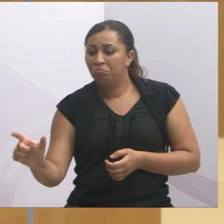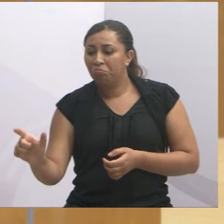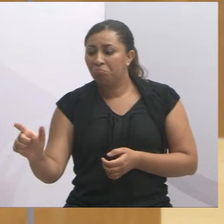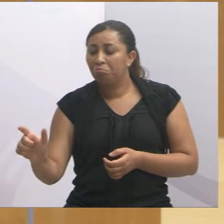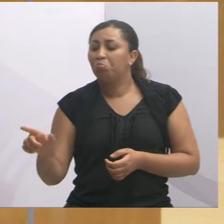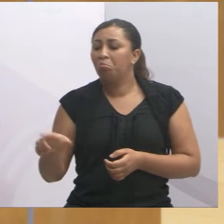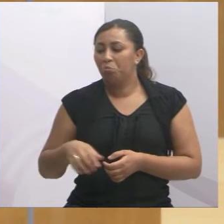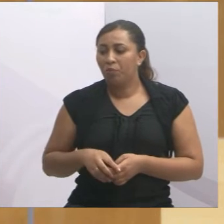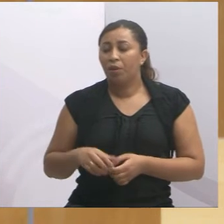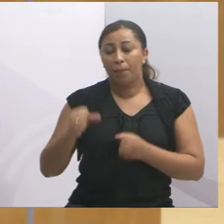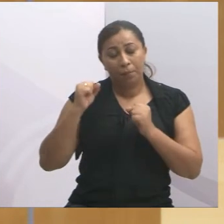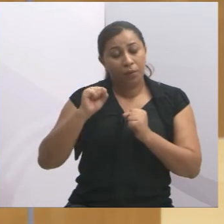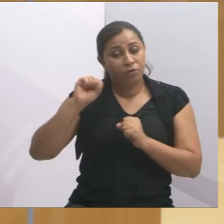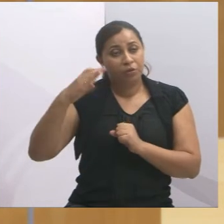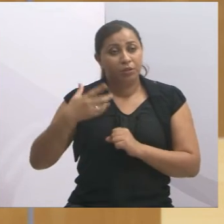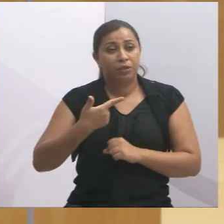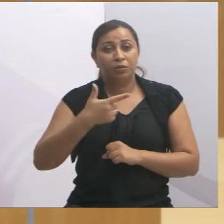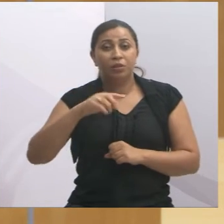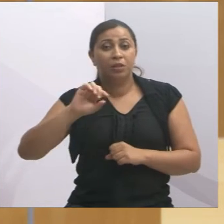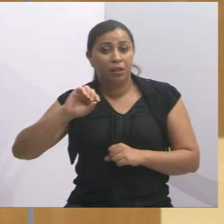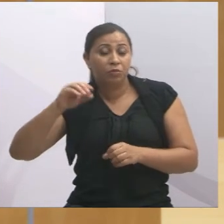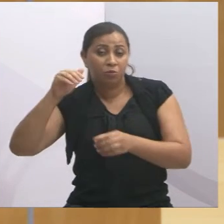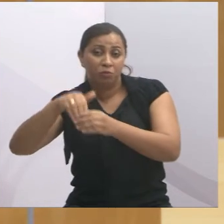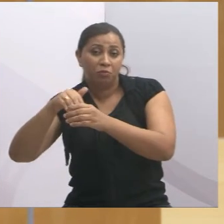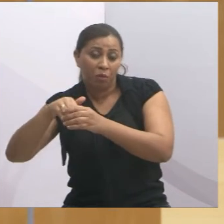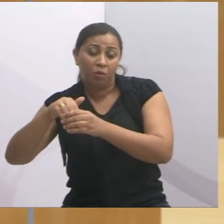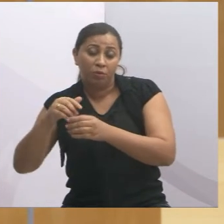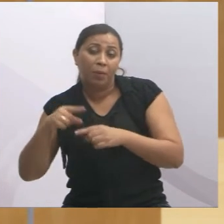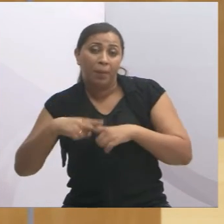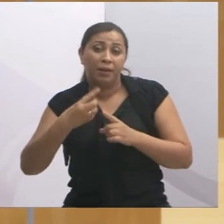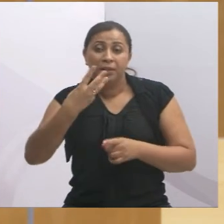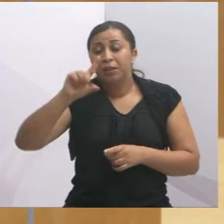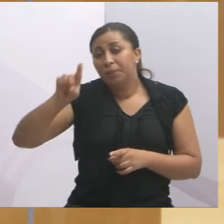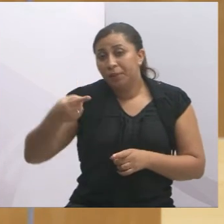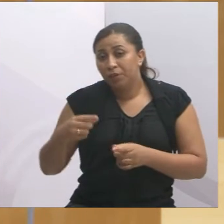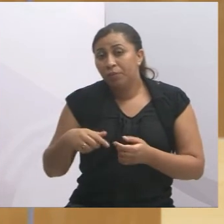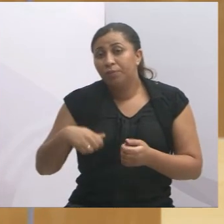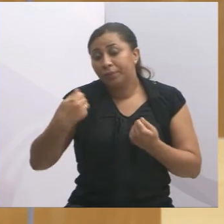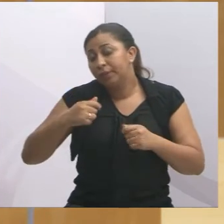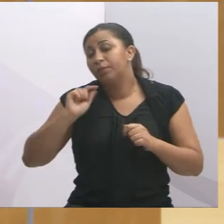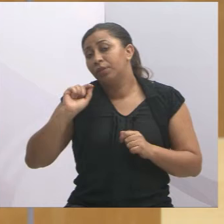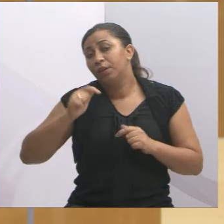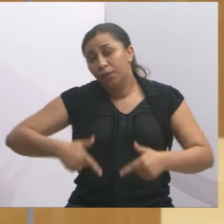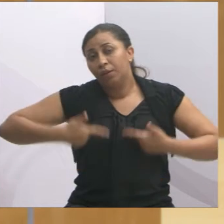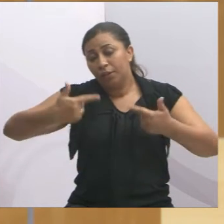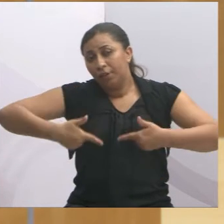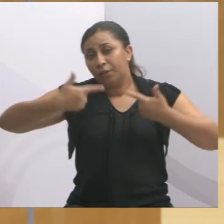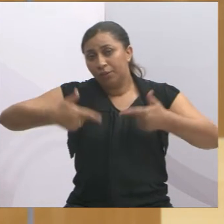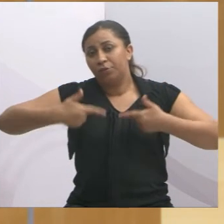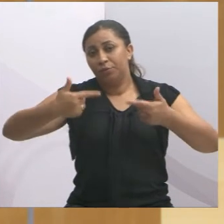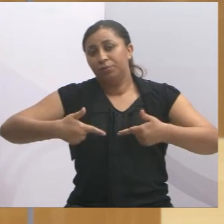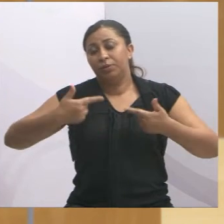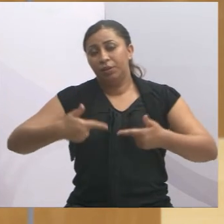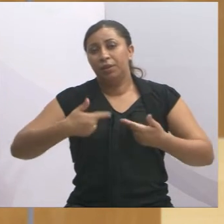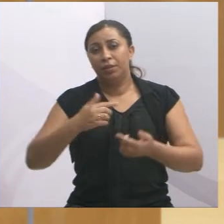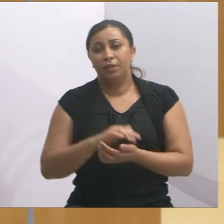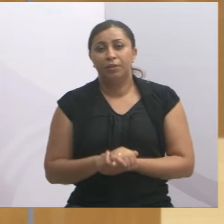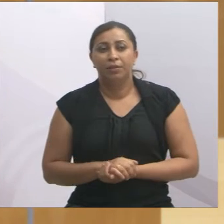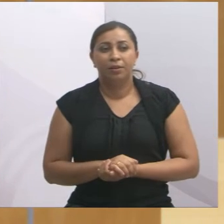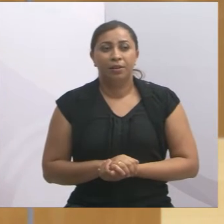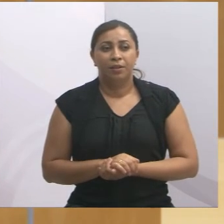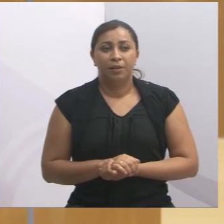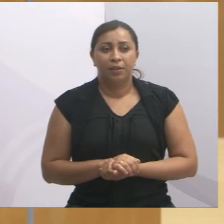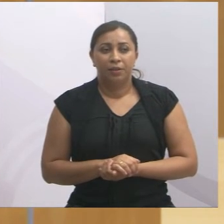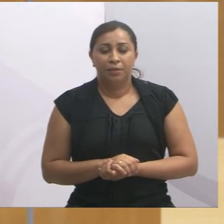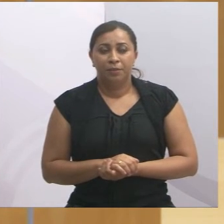posso sair e ter 200 votos, mas como eu posso sair e ter mais de 3 mil, porque você tem que lutar, você tem que acreditar, então eu